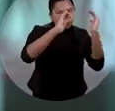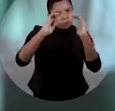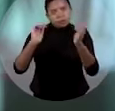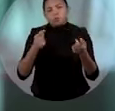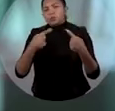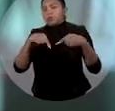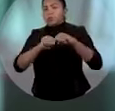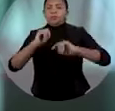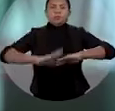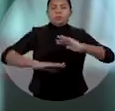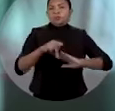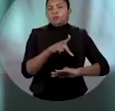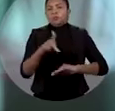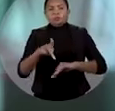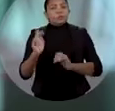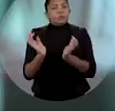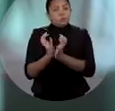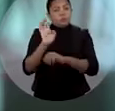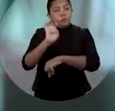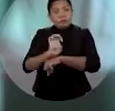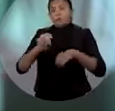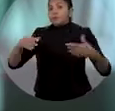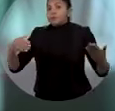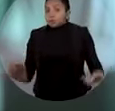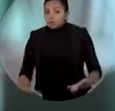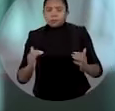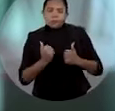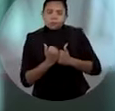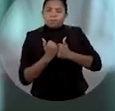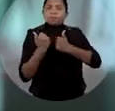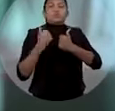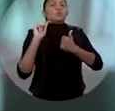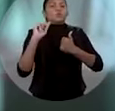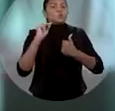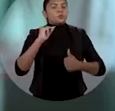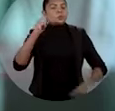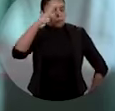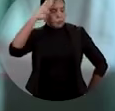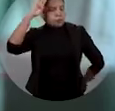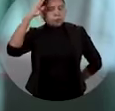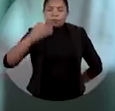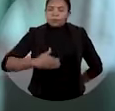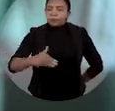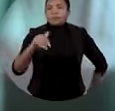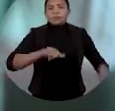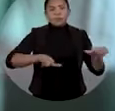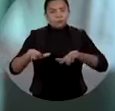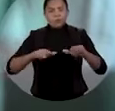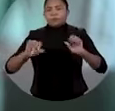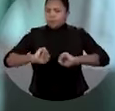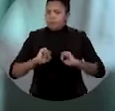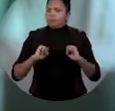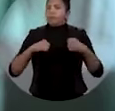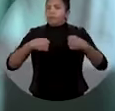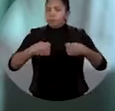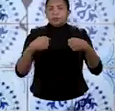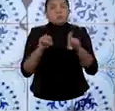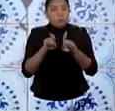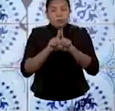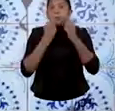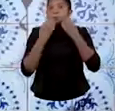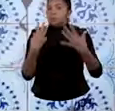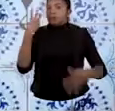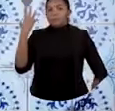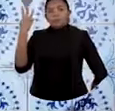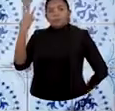professores da rede estadual. Agora, como vice do Brandão, quero seguir trabalhando com muito entusiasmo pelo bem do Maranhão.